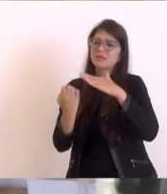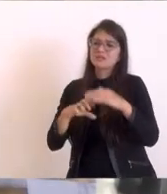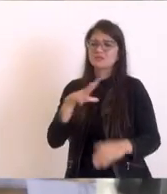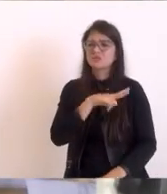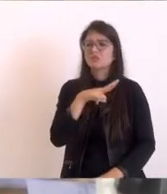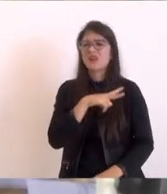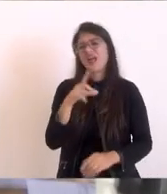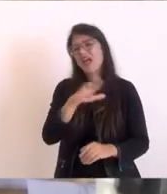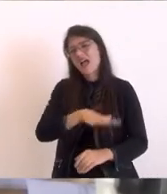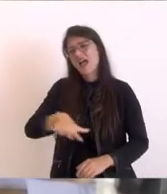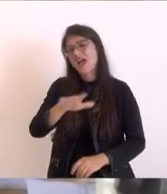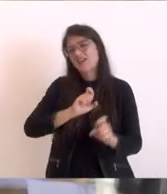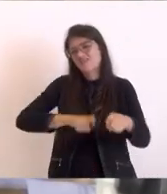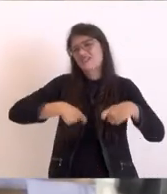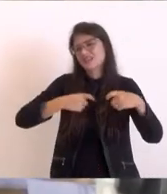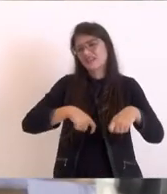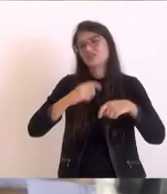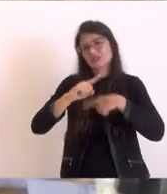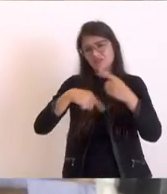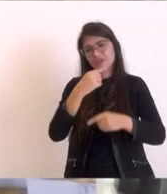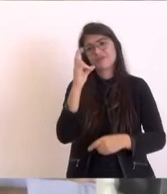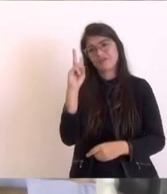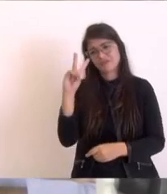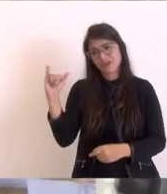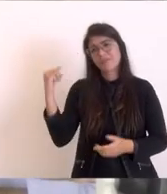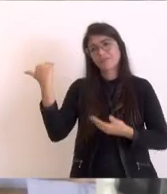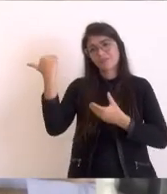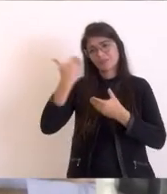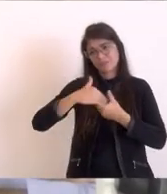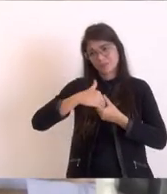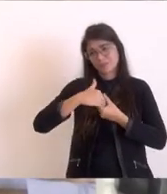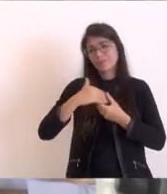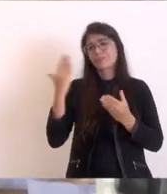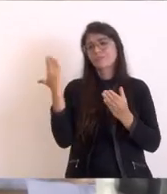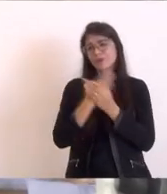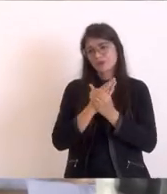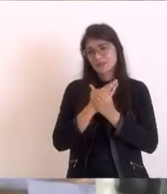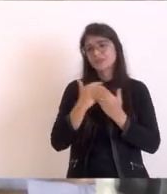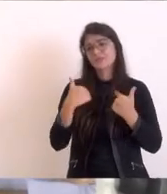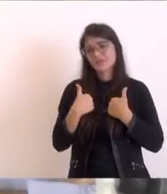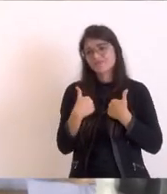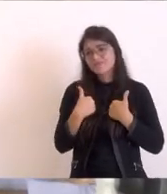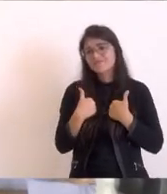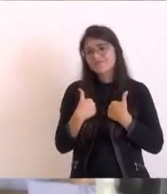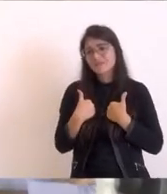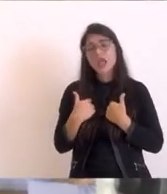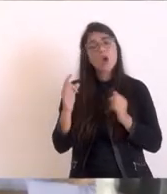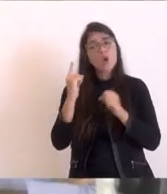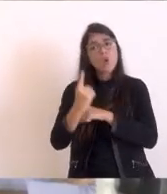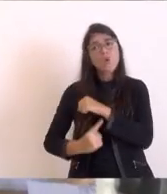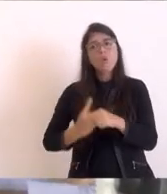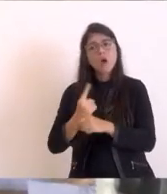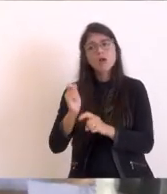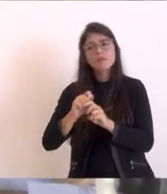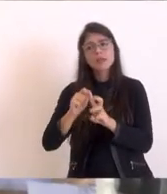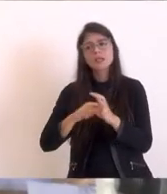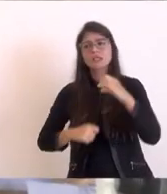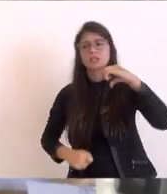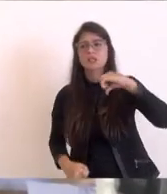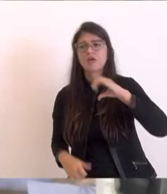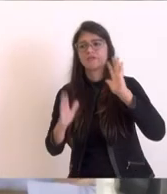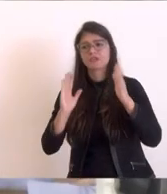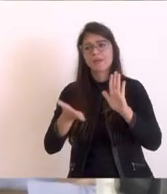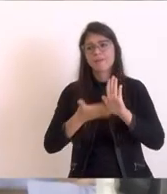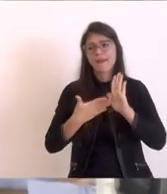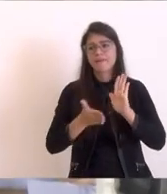fazendeiro, para depois responder o processo. Nós temos mais ou menos um ano e dois meses nessa pauta. Junto a Unéia, Junto a Secretaria